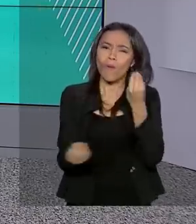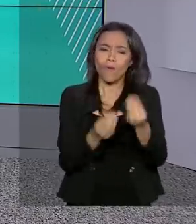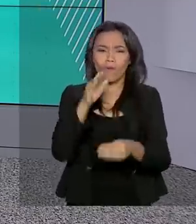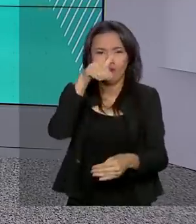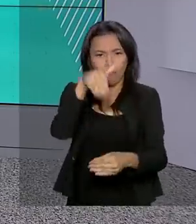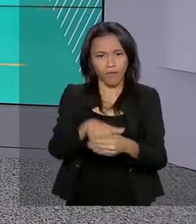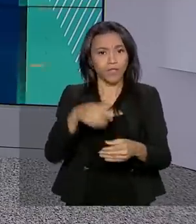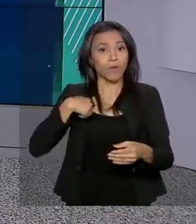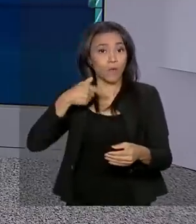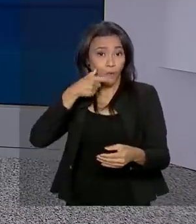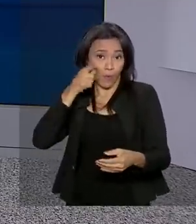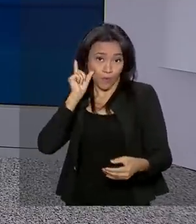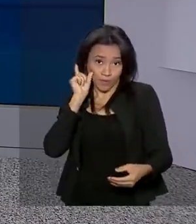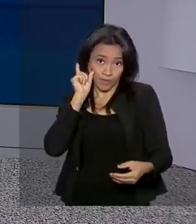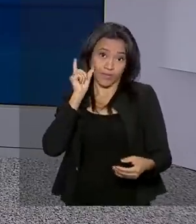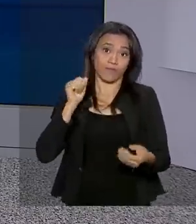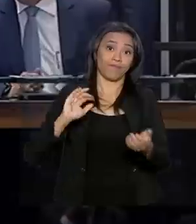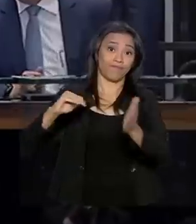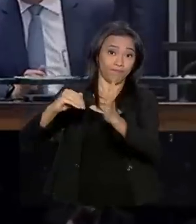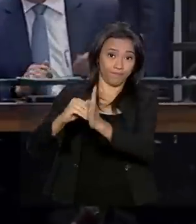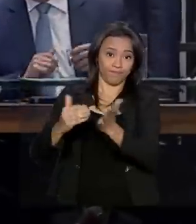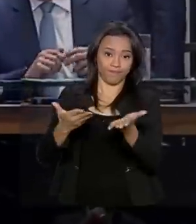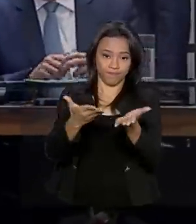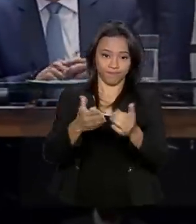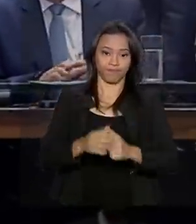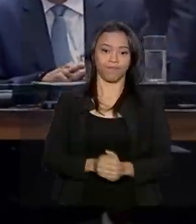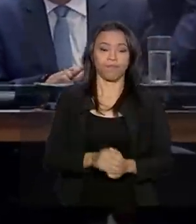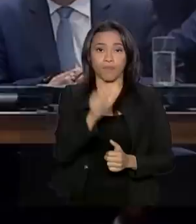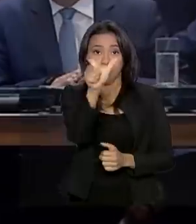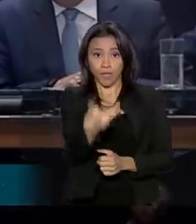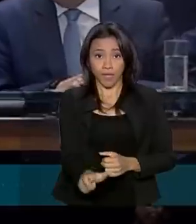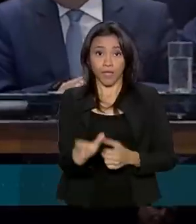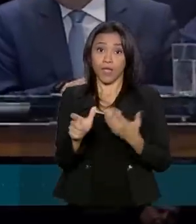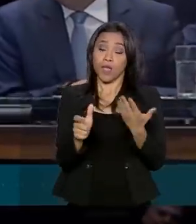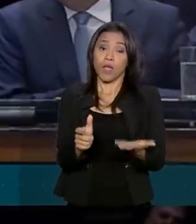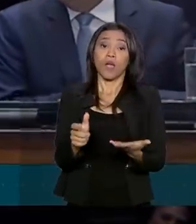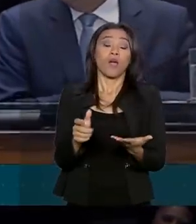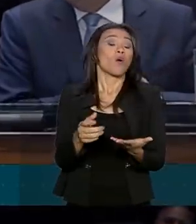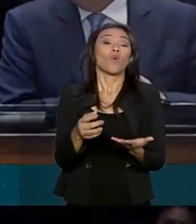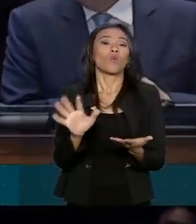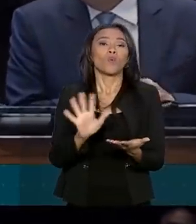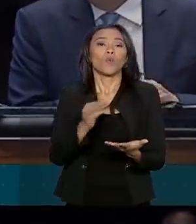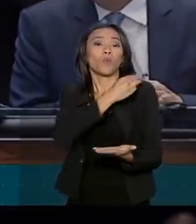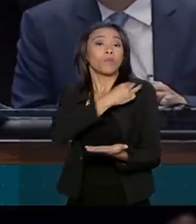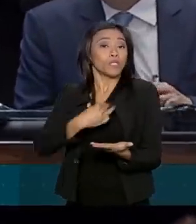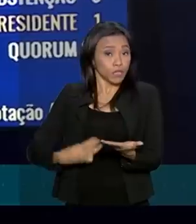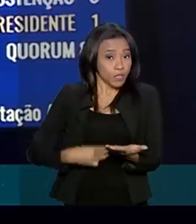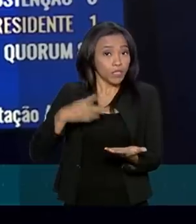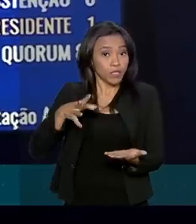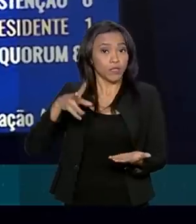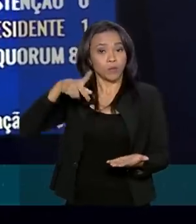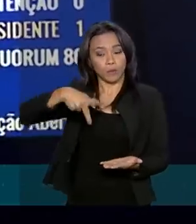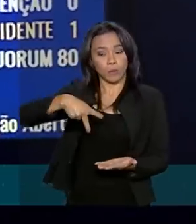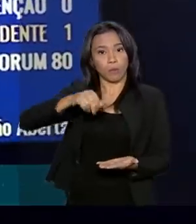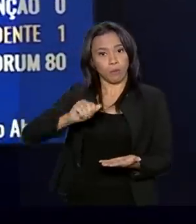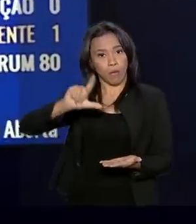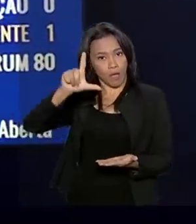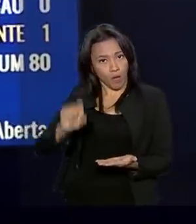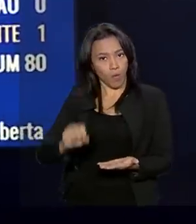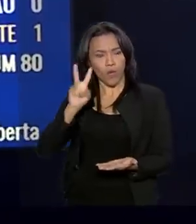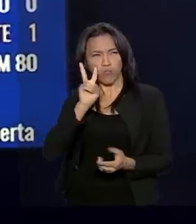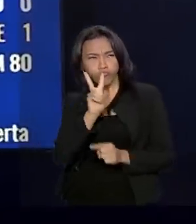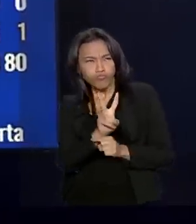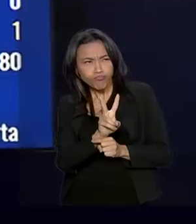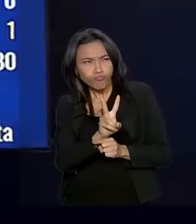votação ontem no Senado. O ministro Paulo Guedes acompanhou de perto a abertura do painel do Senado com o